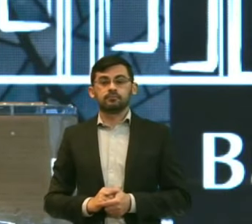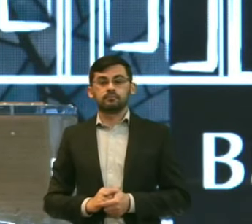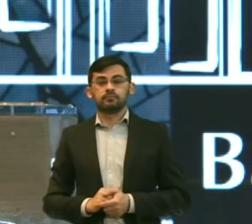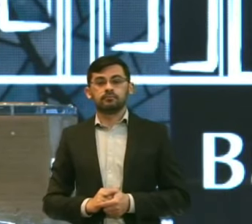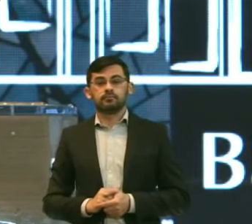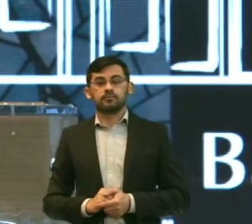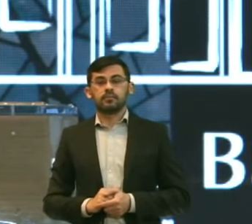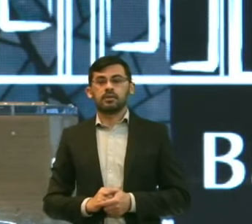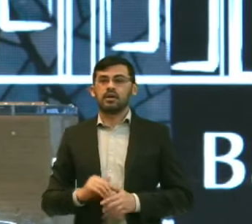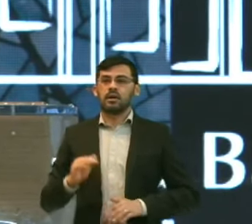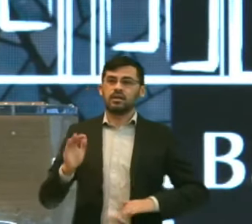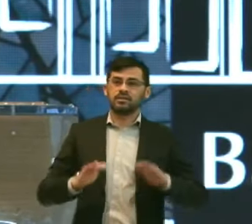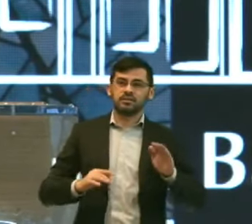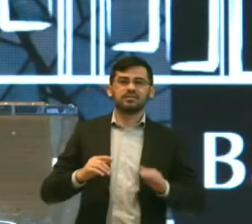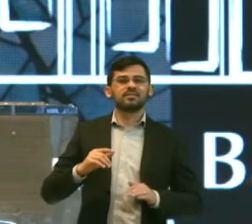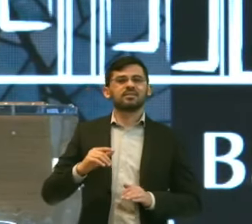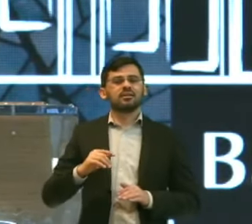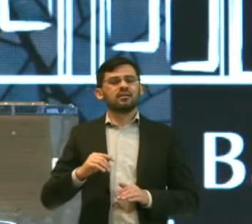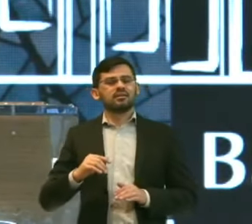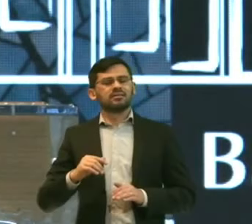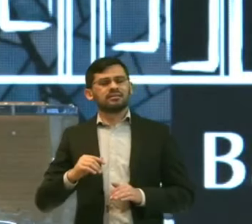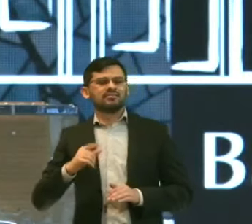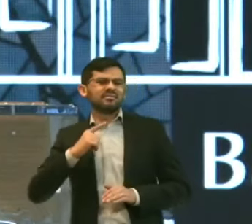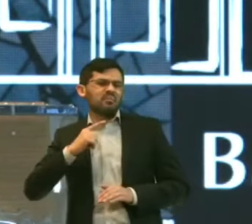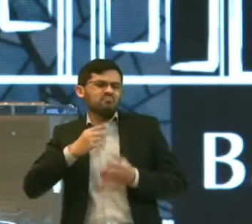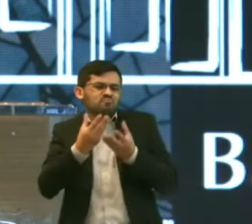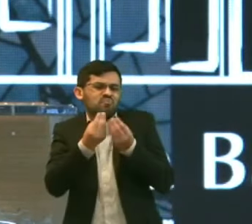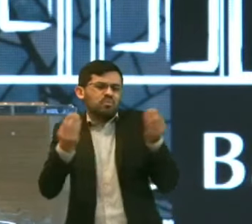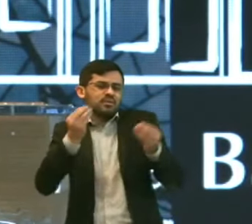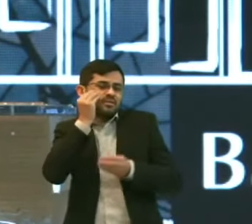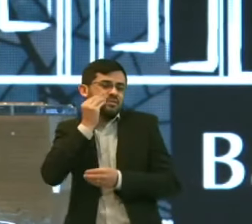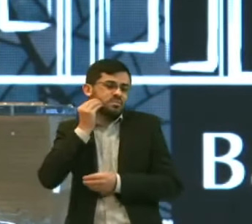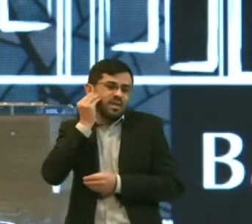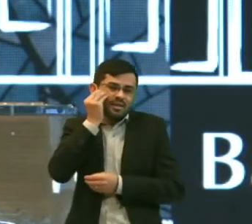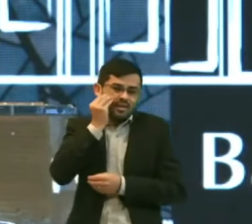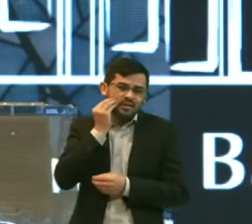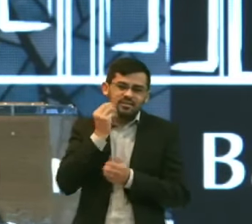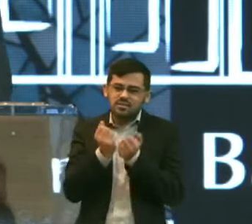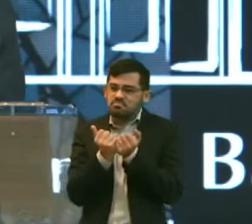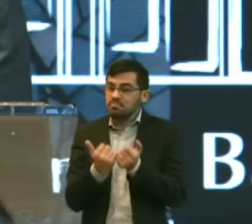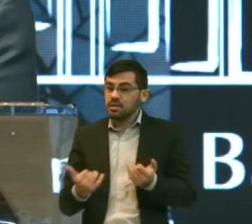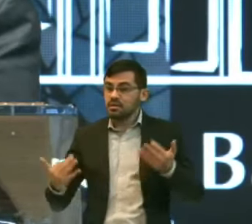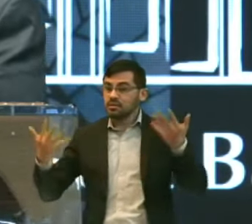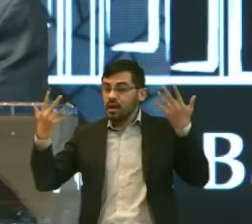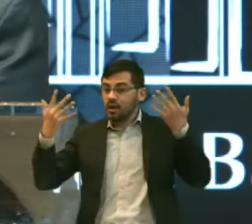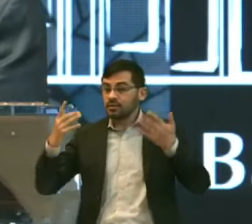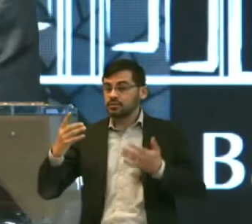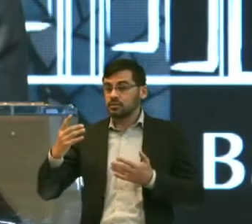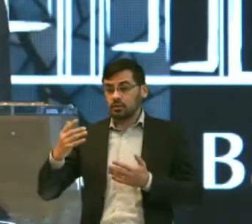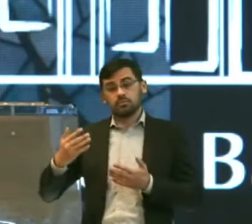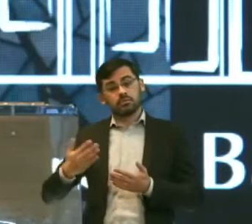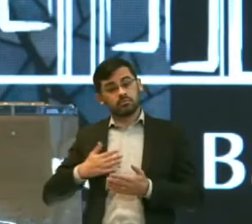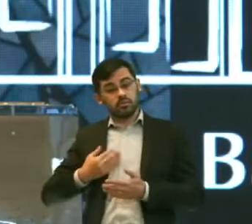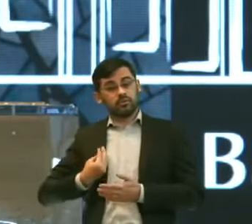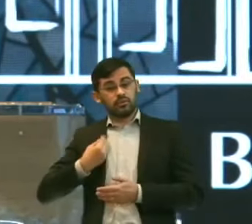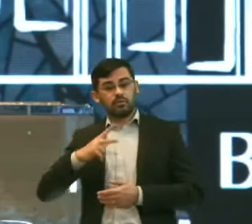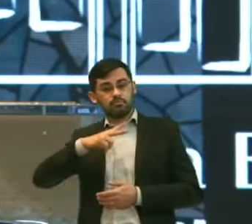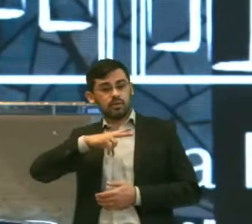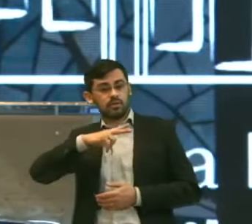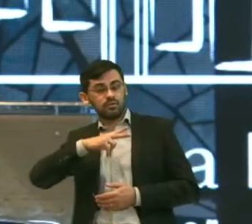Ah, eu tenho tantas Experiências Que eu poderia contar Para você De milagres Tanto na minha Vida pessoal